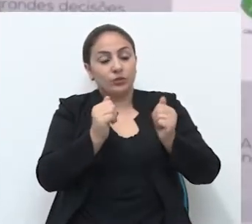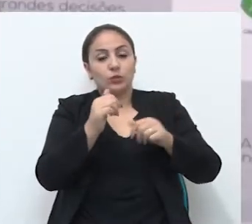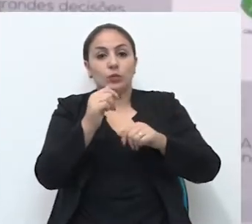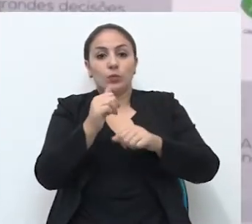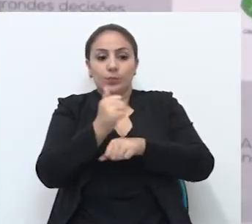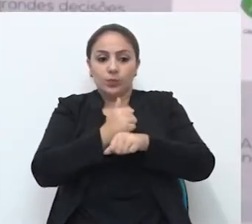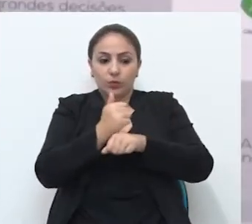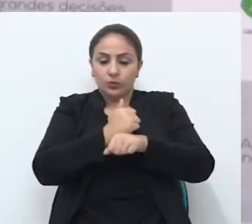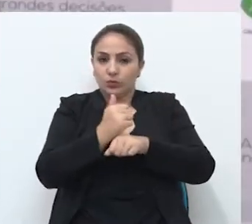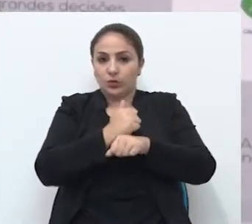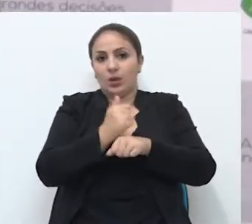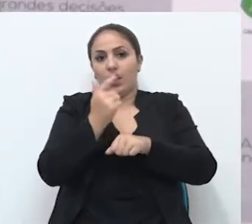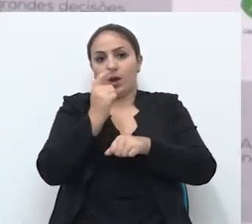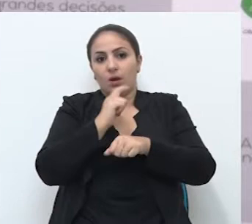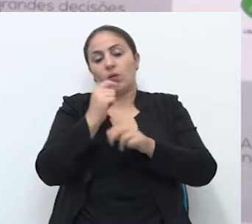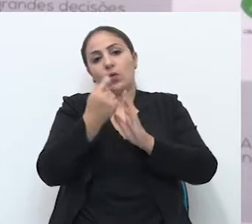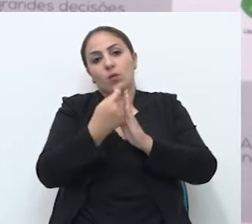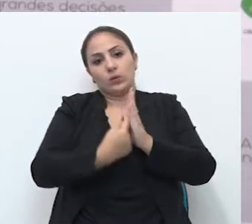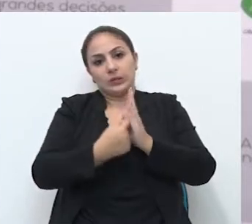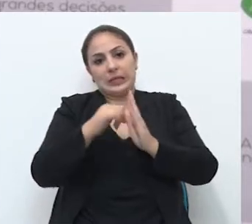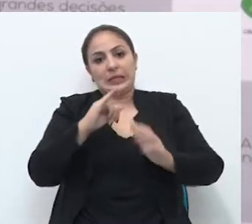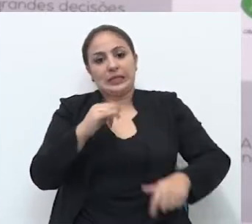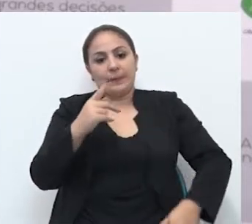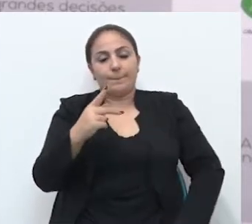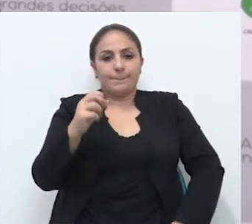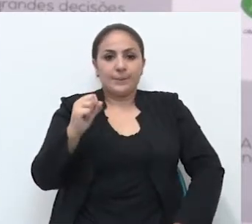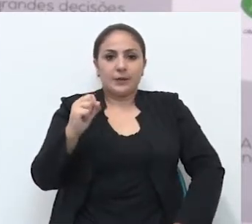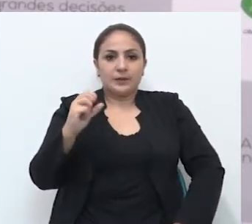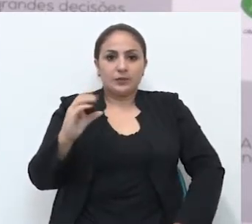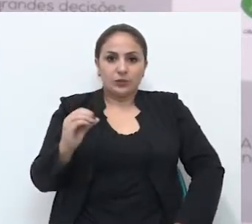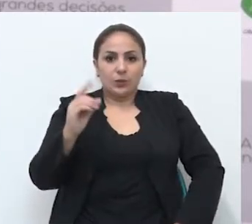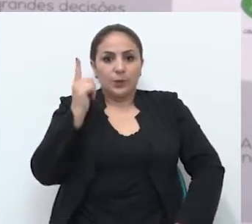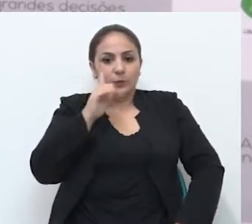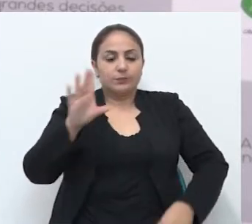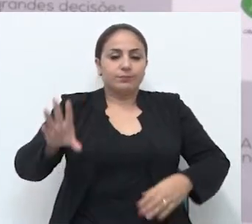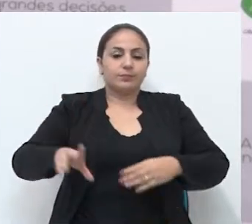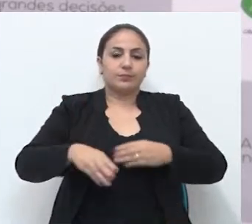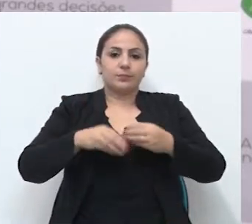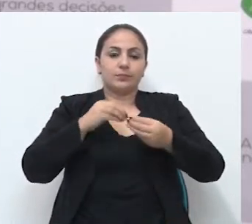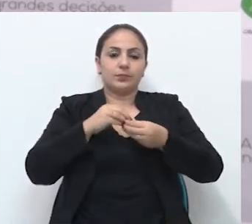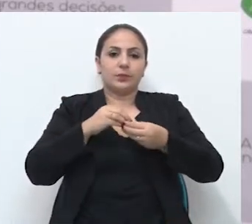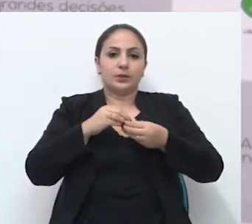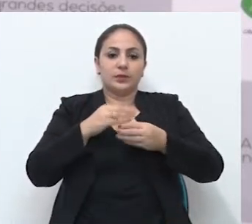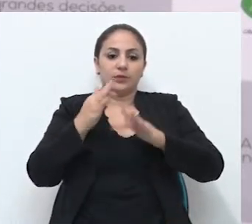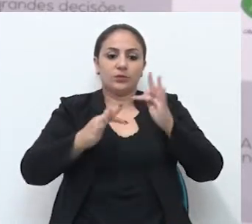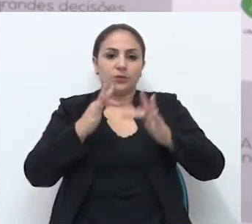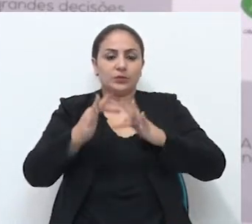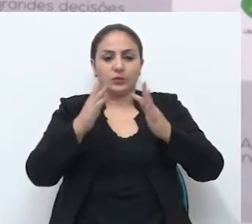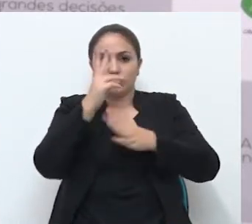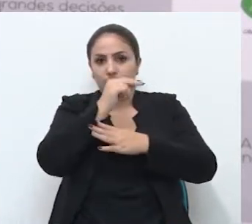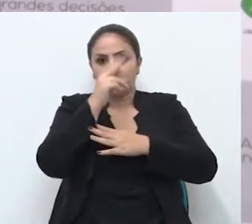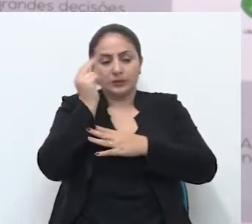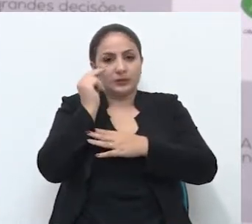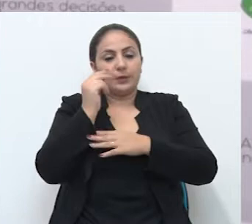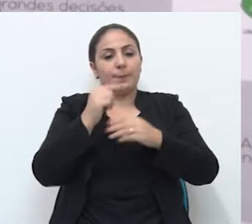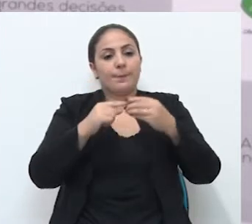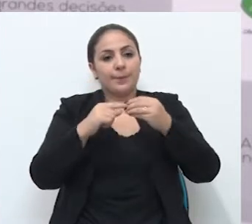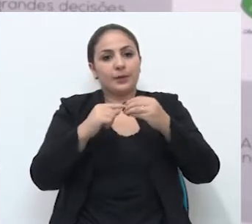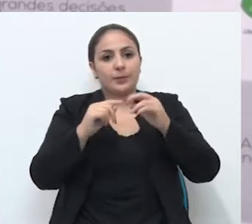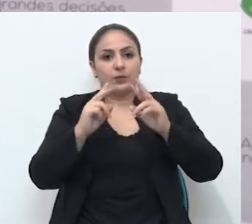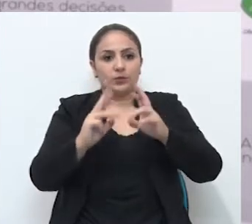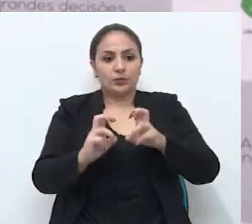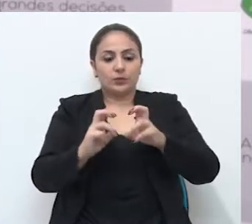de um profissional que é concursado no Ipaço para agregar nas funções do município, principalmente no